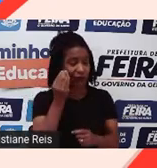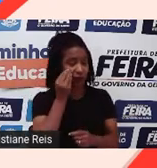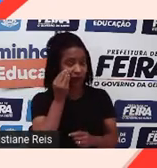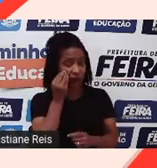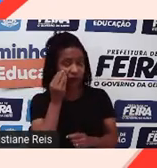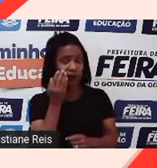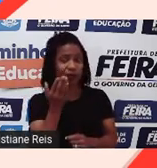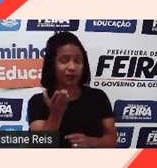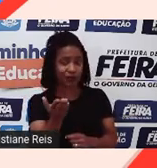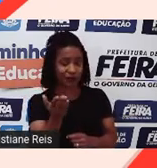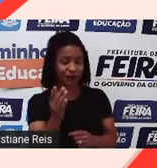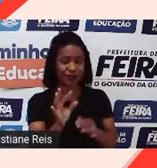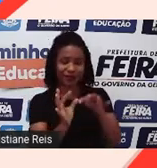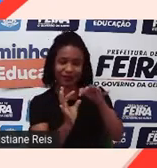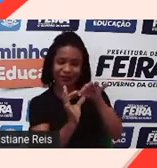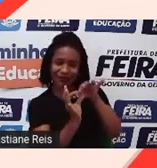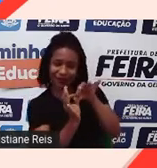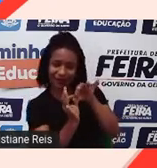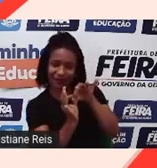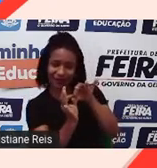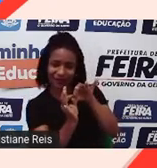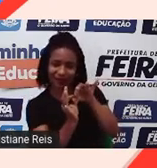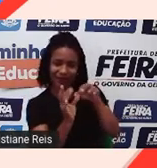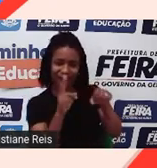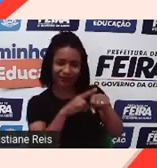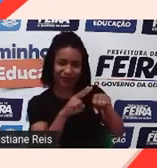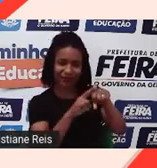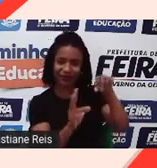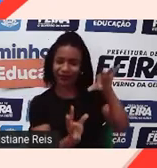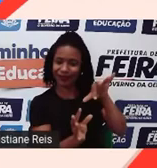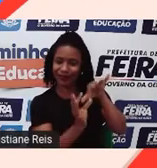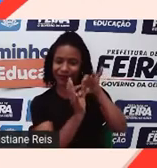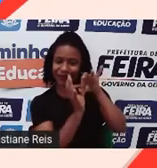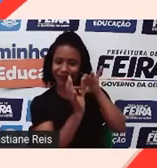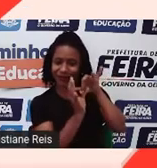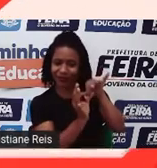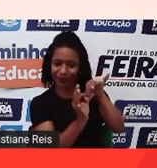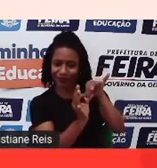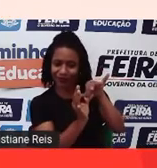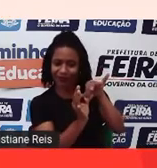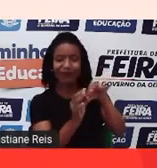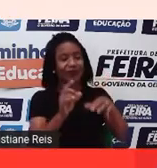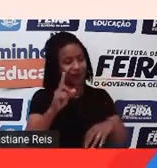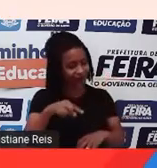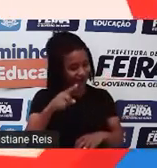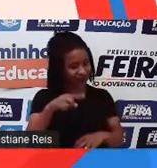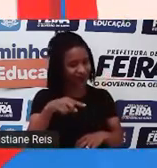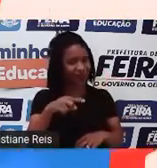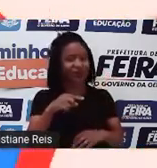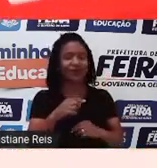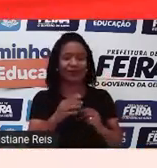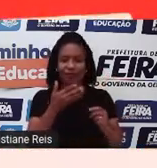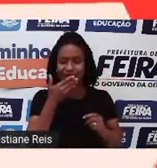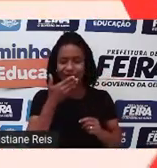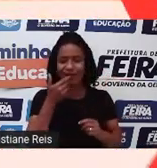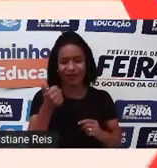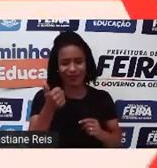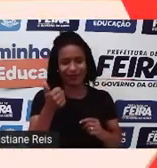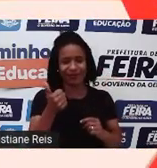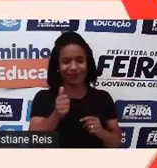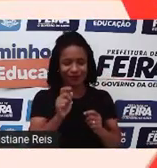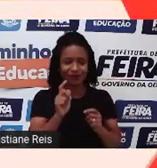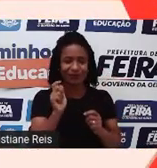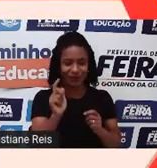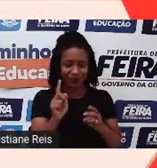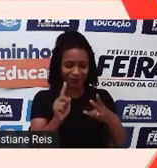greenlock, que é o cadeadinho verde que a gente sabe que é o símbolo de segurança. Então, essa é a melhor opção para que a gente